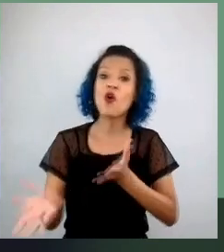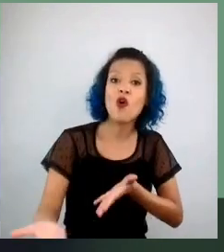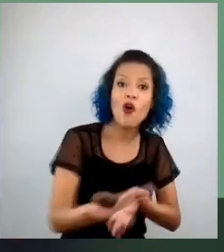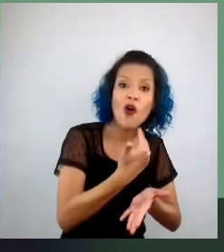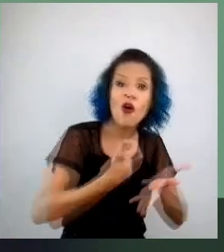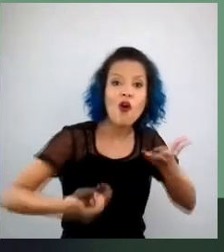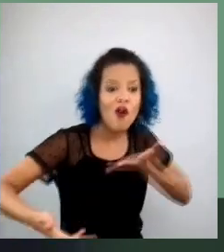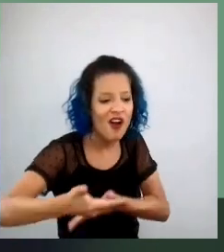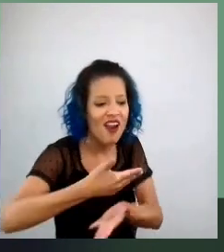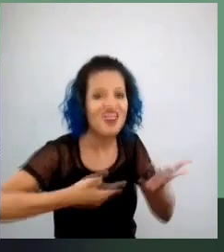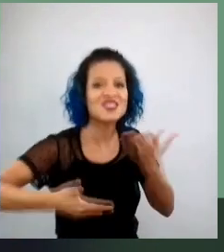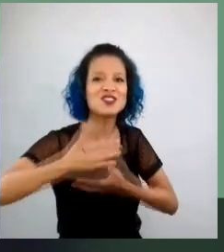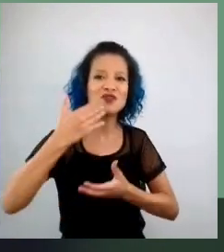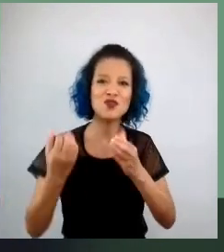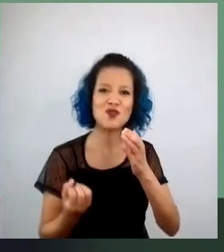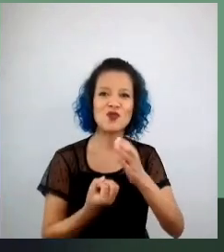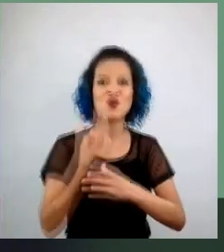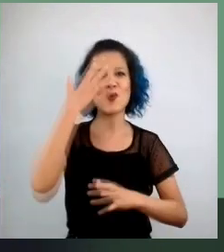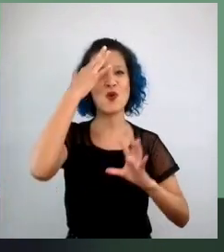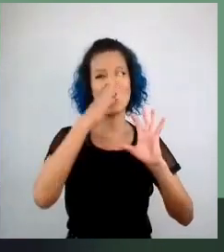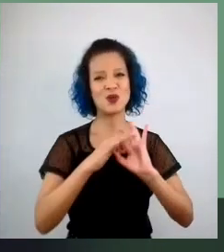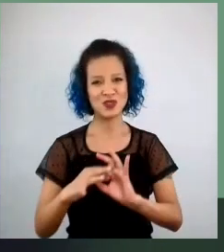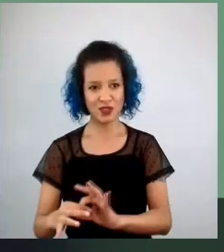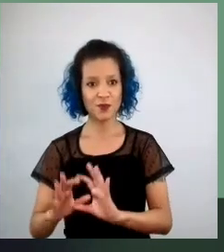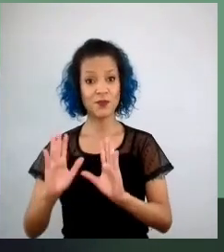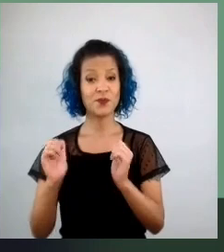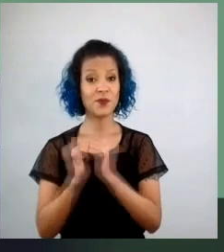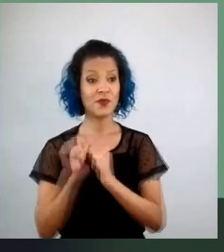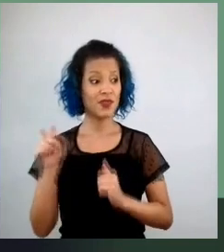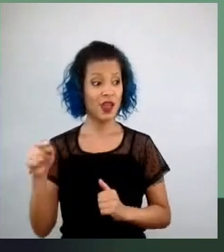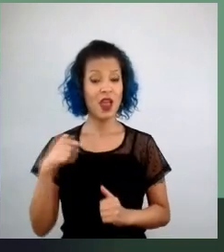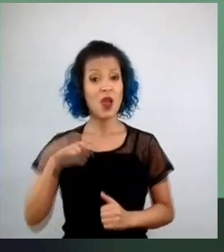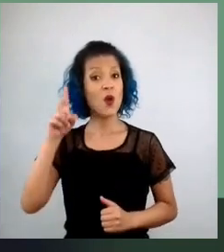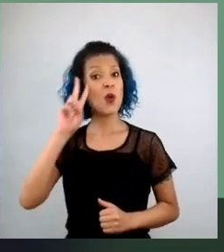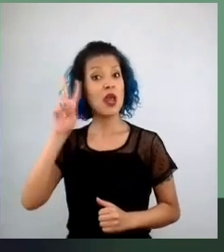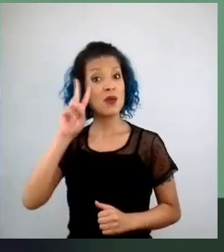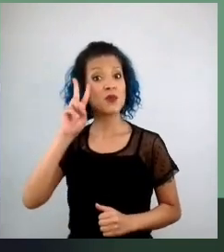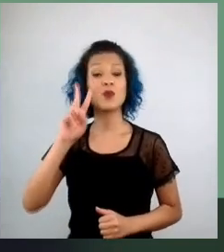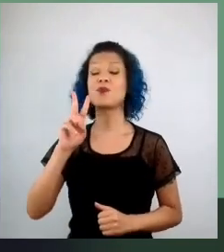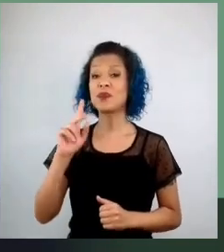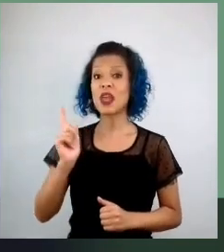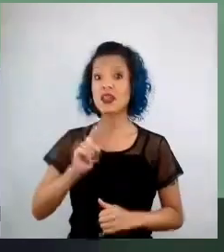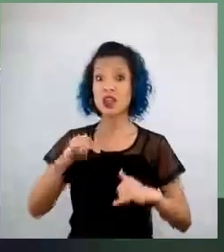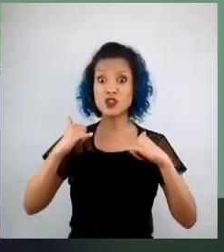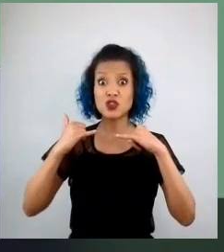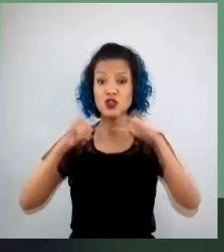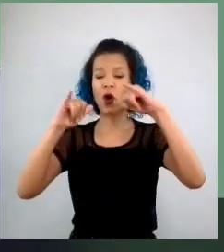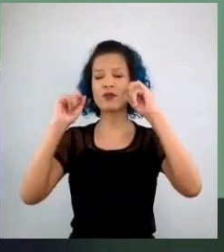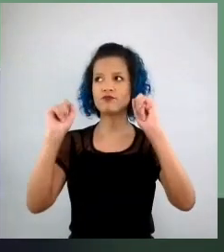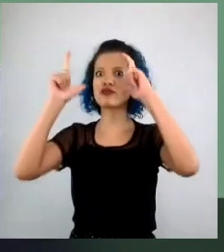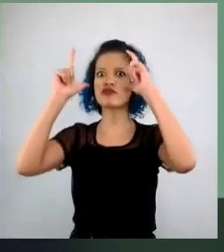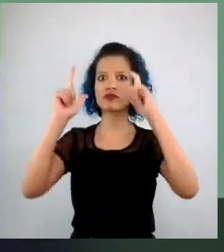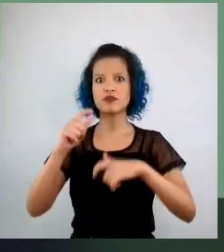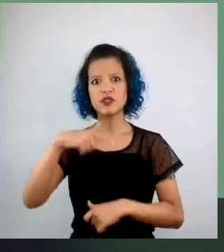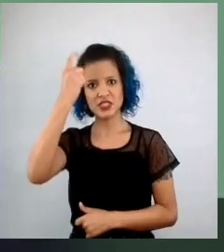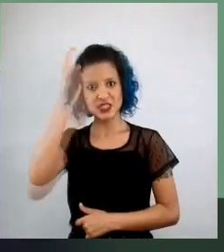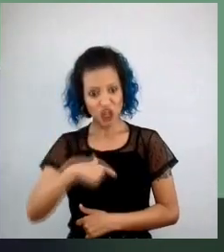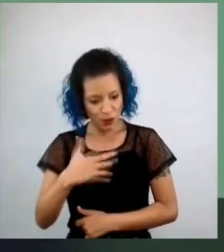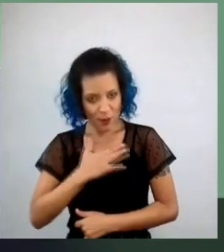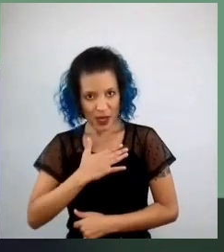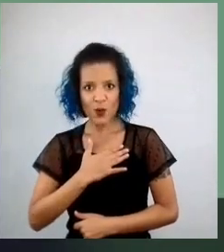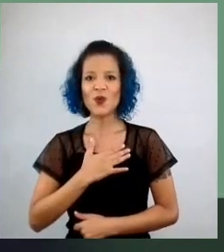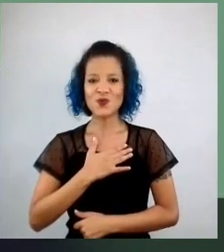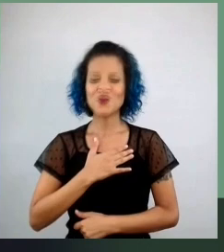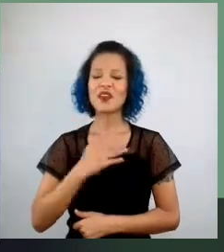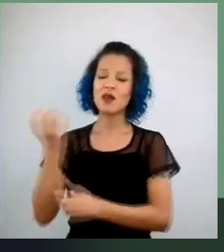nela, e eu lembro dos choques que eu levava, falava assim, nossa, é mesmo, porque ela pôde me ensinar isso, então,